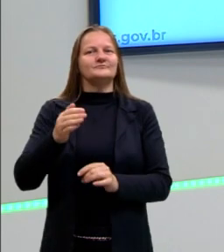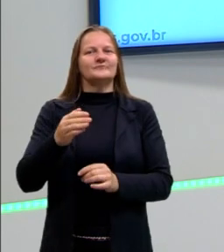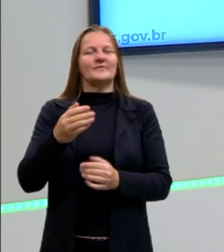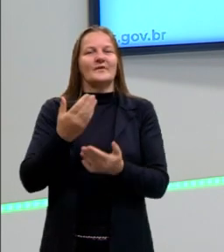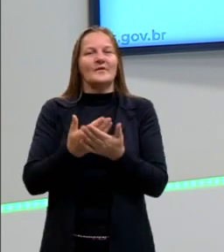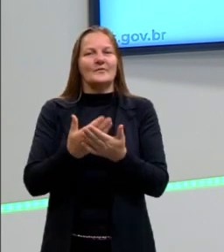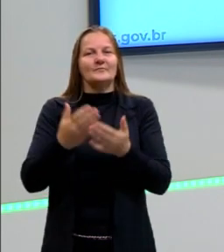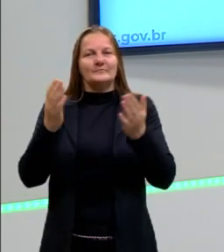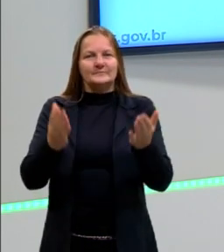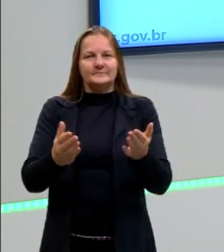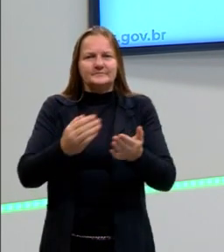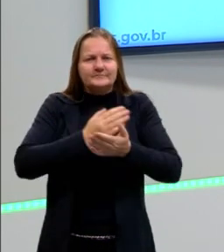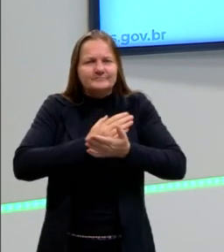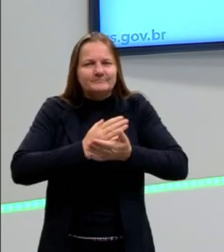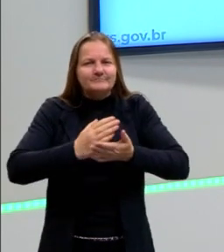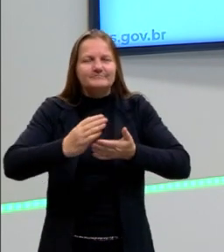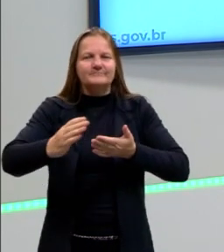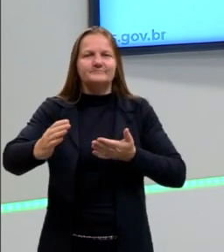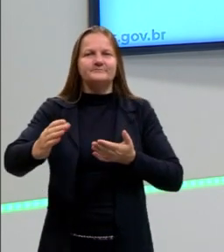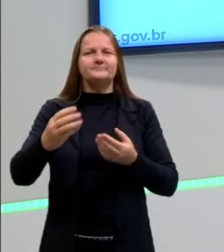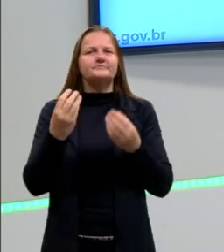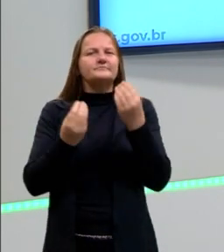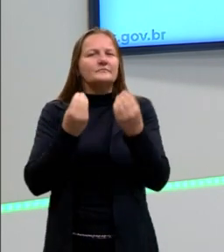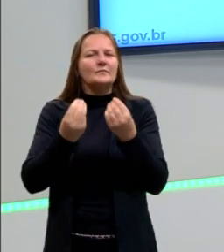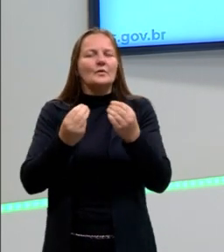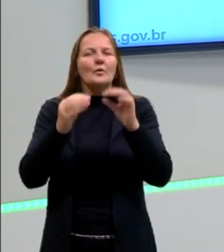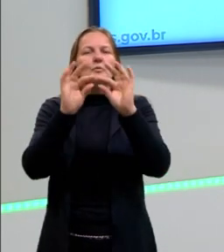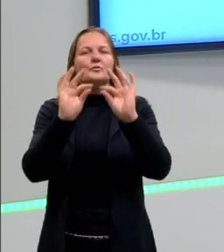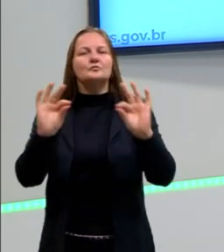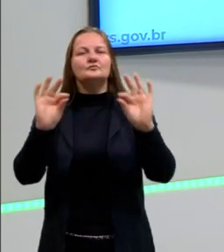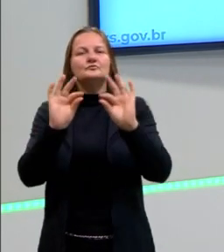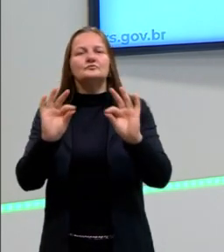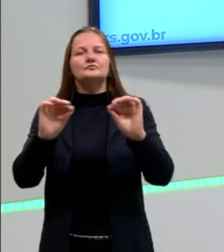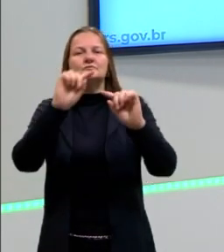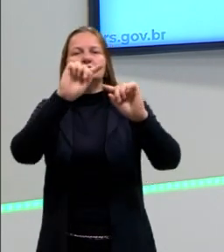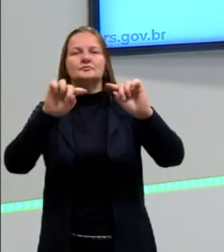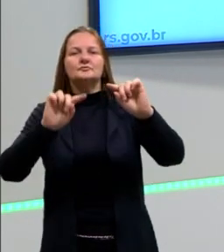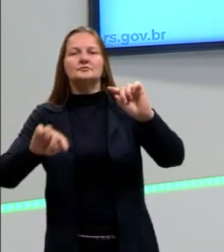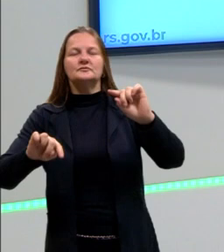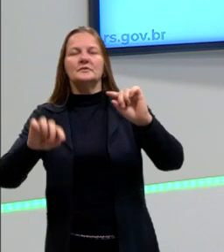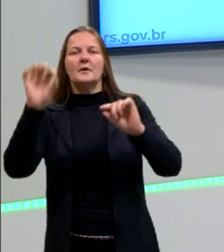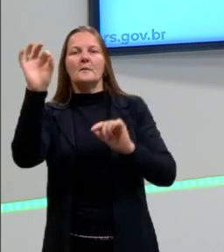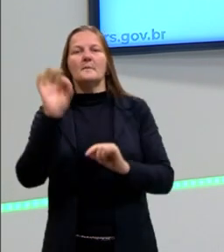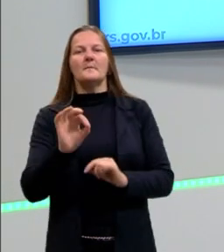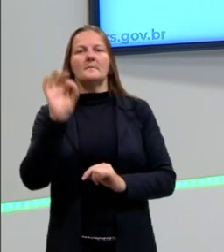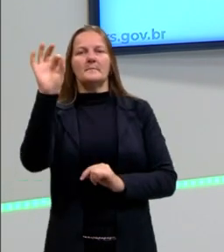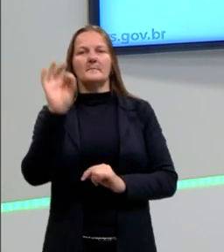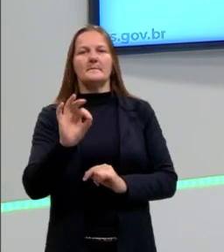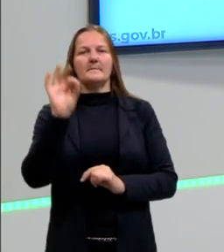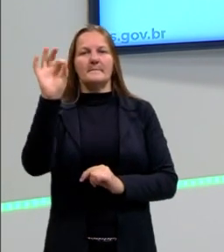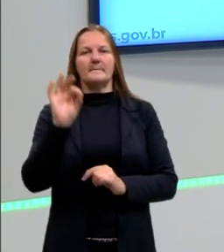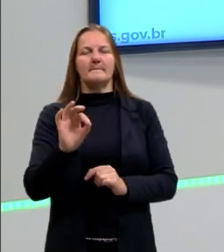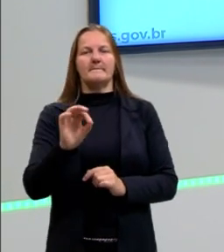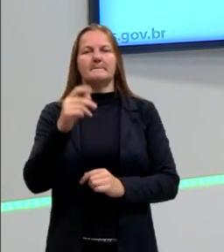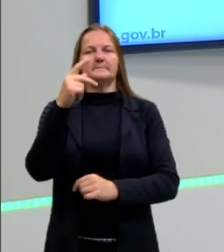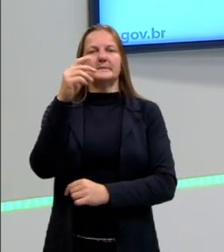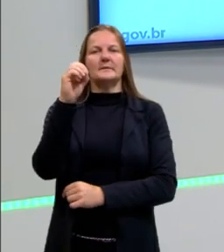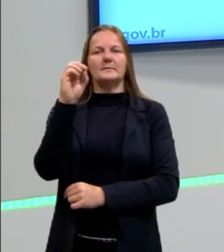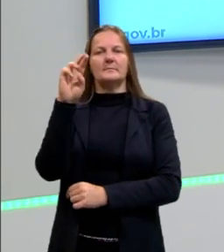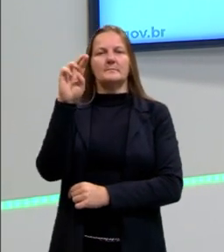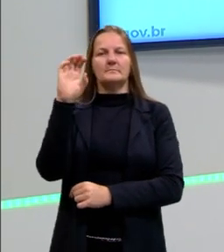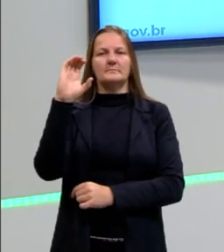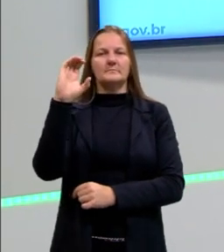aula de hoje, vamos dar início, como simplificar os cálculos de porcentagem. Porque às vezes porcentagem